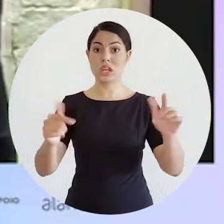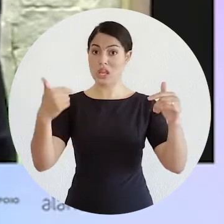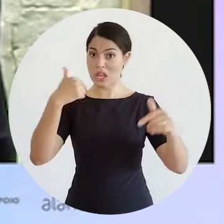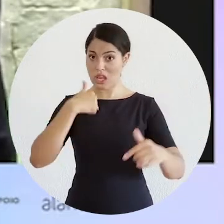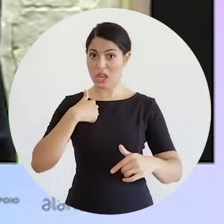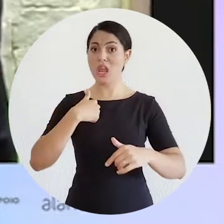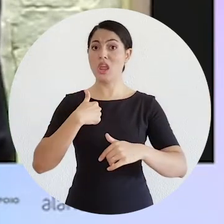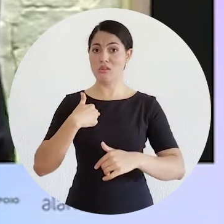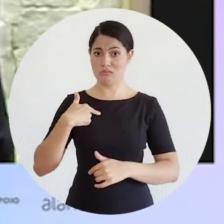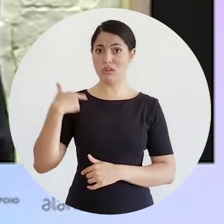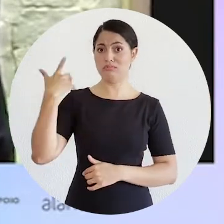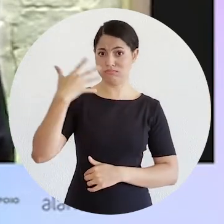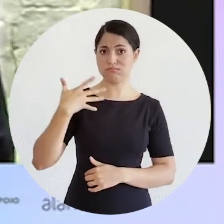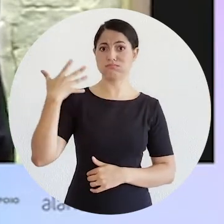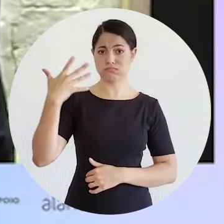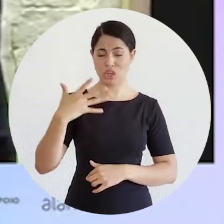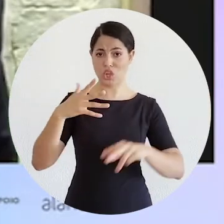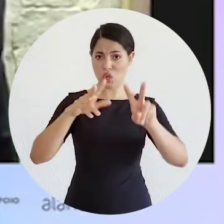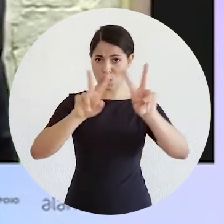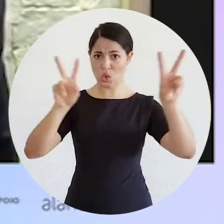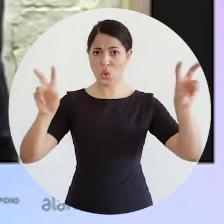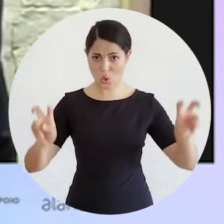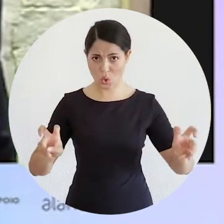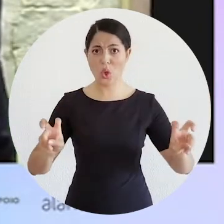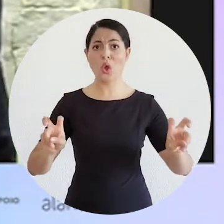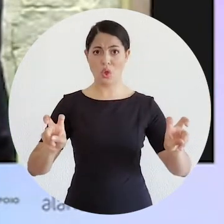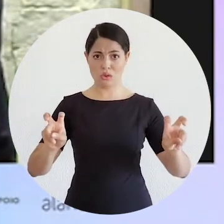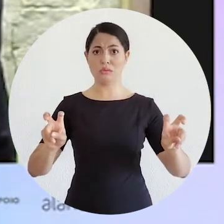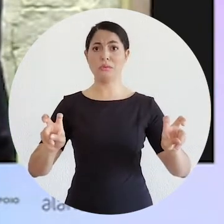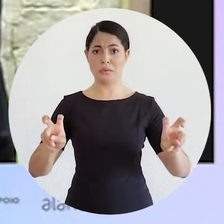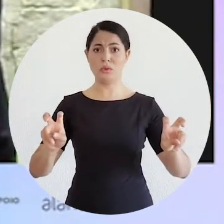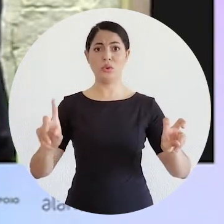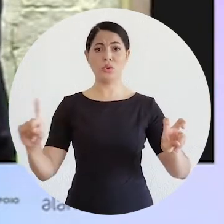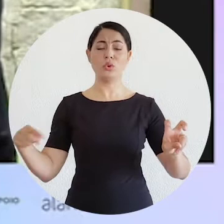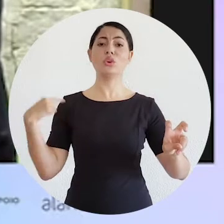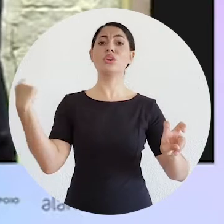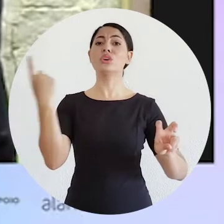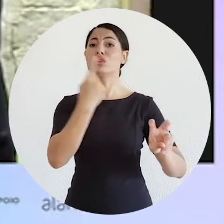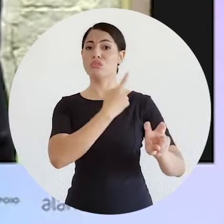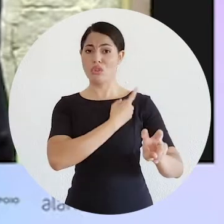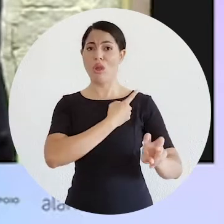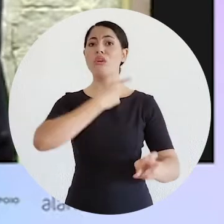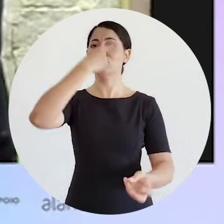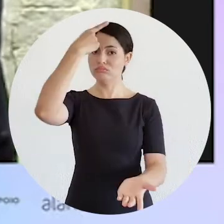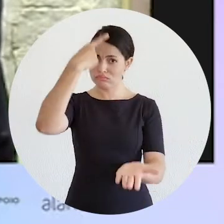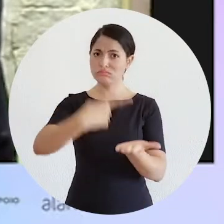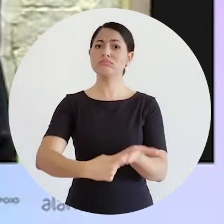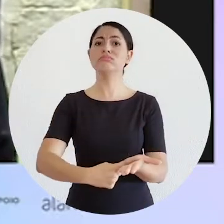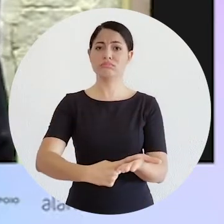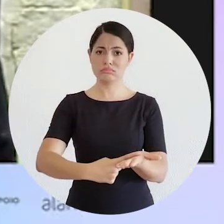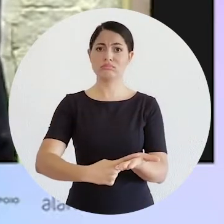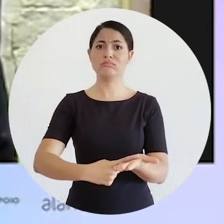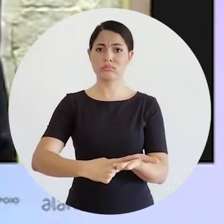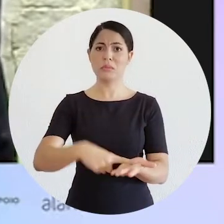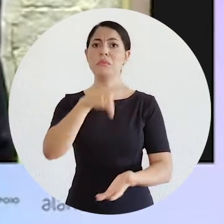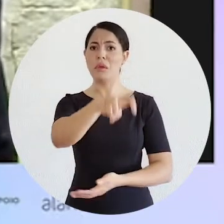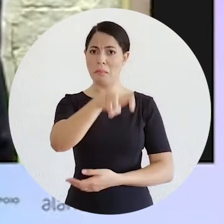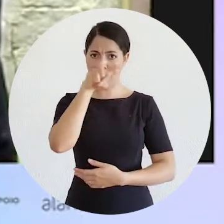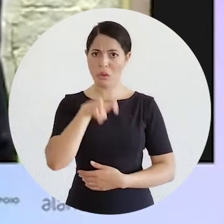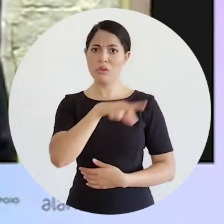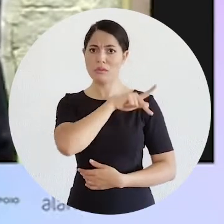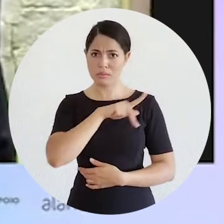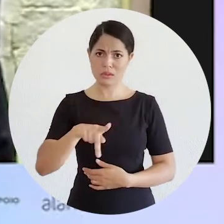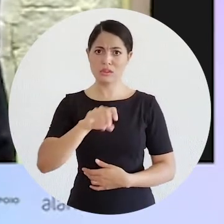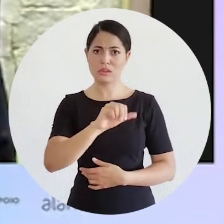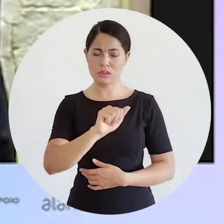Eu seria absolutamente leviano com o que foi compromisso meu na